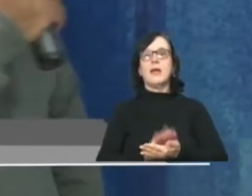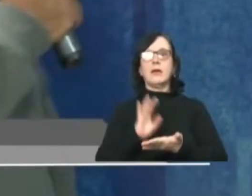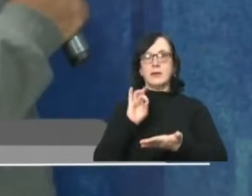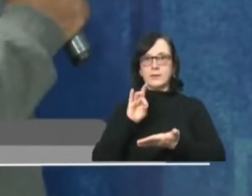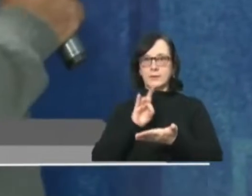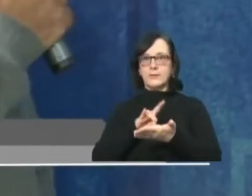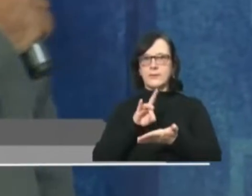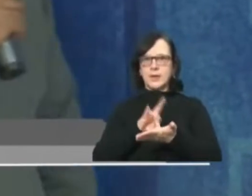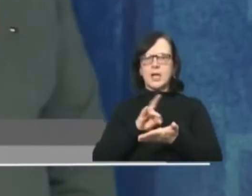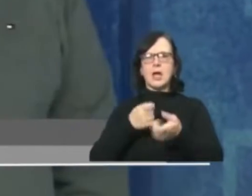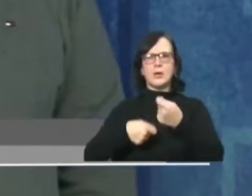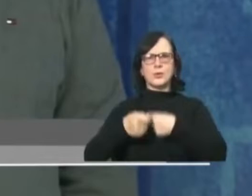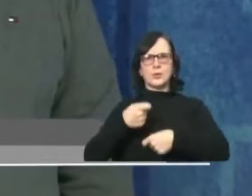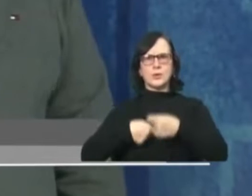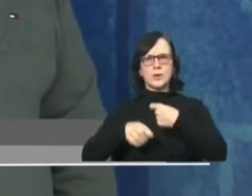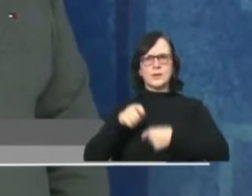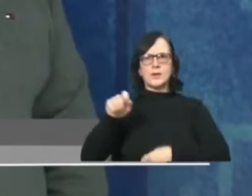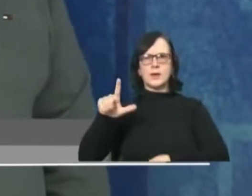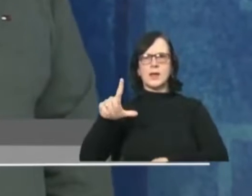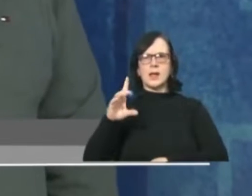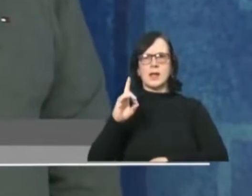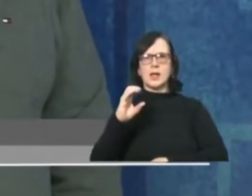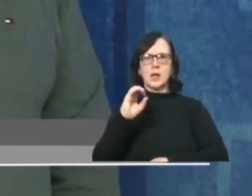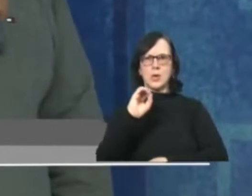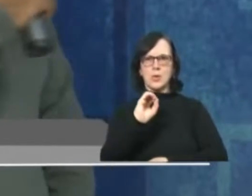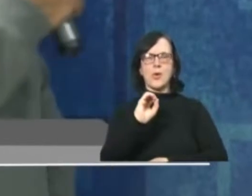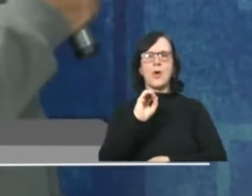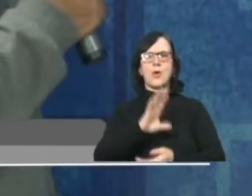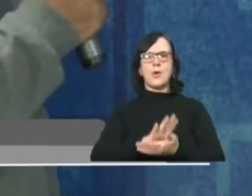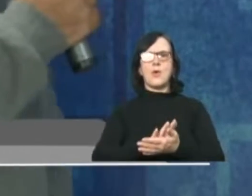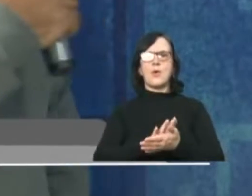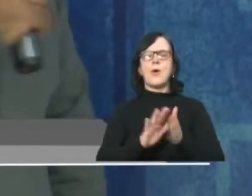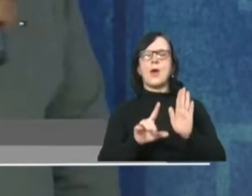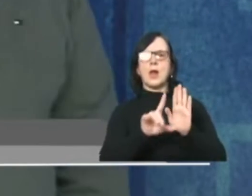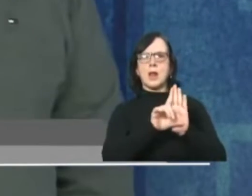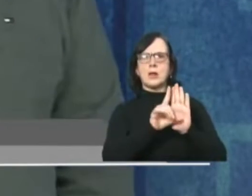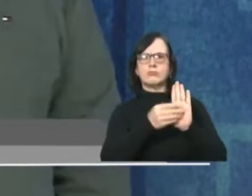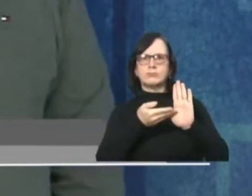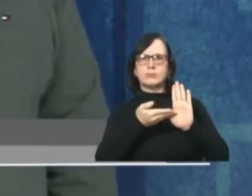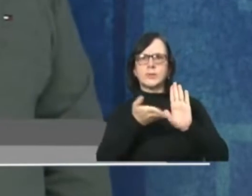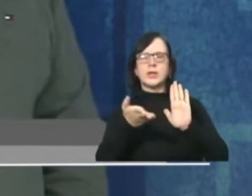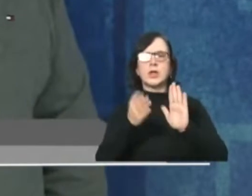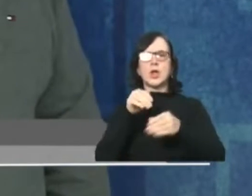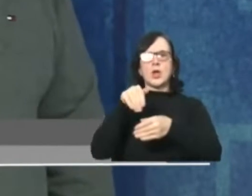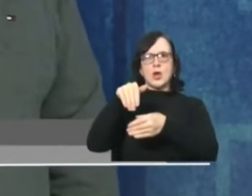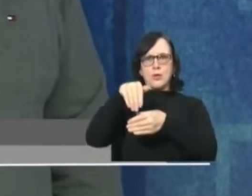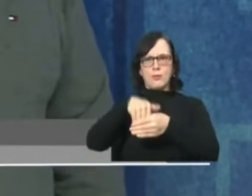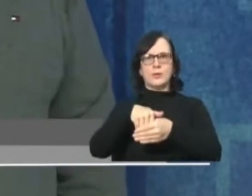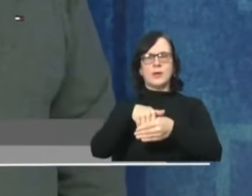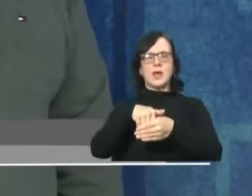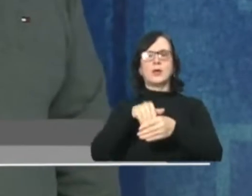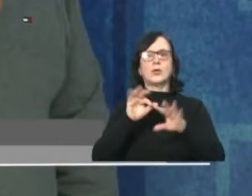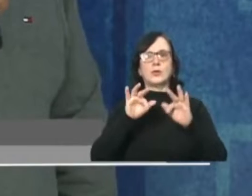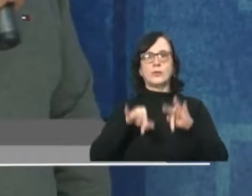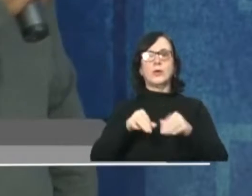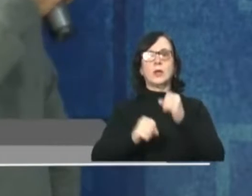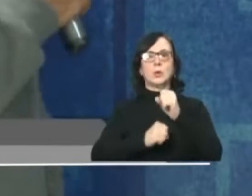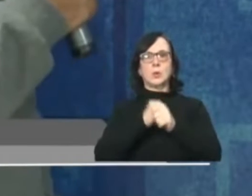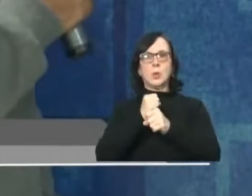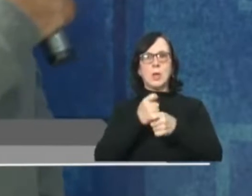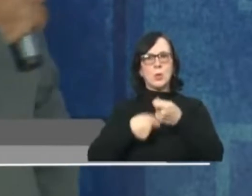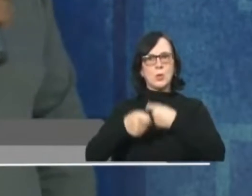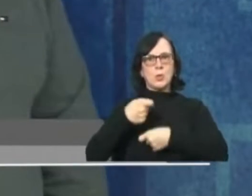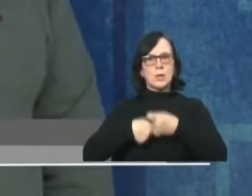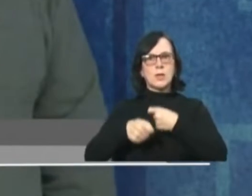realidade, o orçamento, a LDO, a Lei de Diretrizes Orçamentárias, é o primeiro passo para votarmos no final do ano o